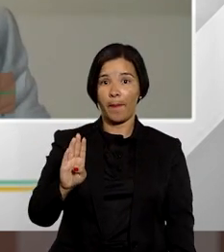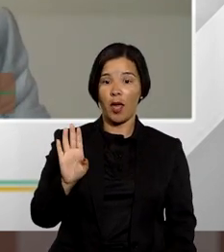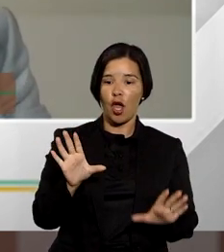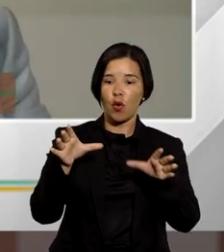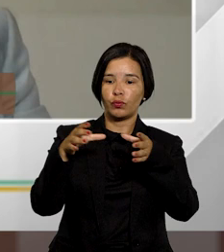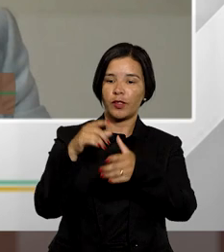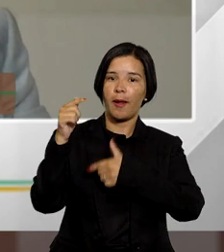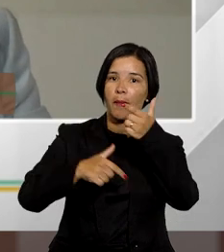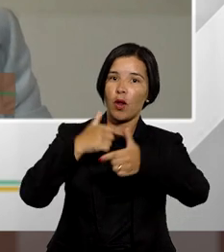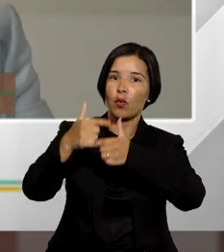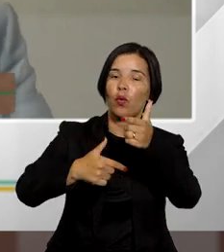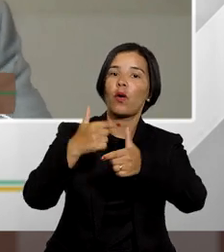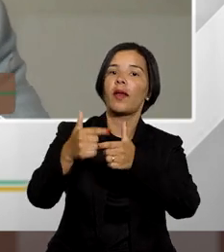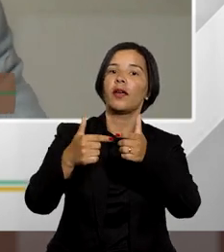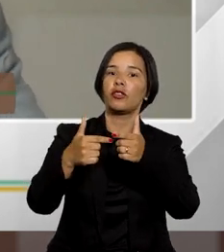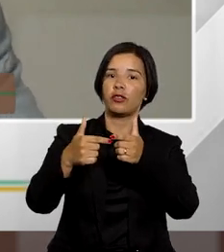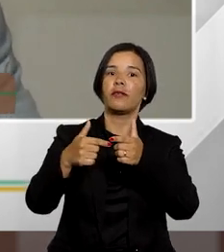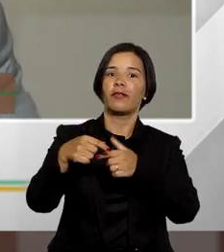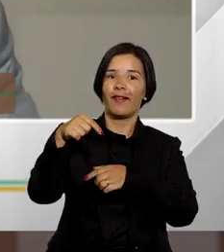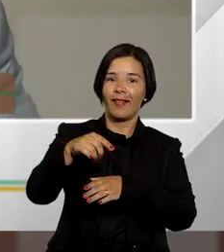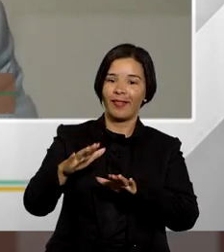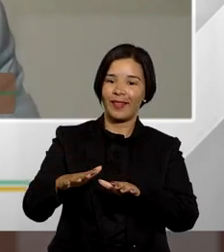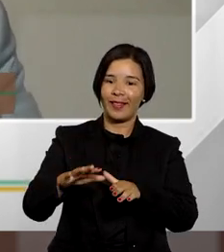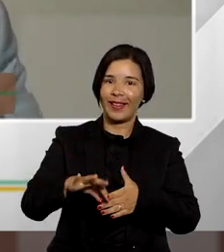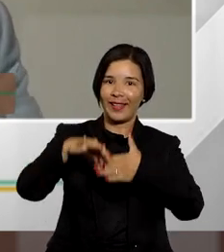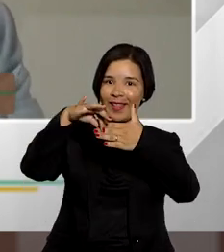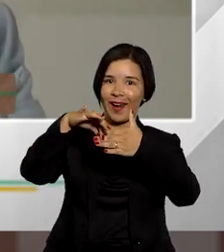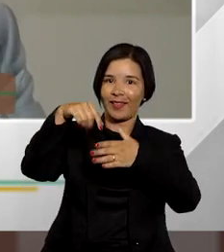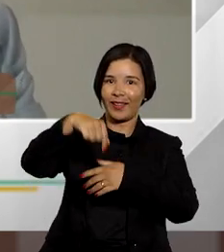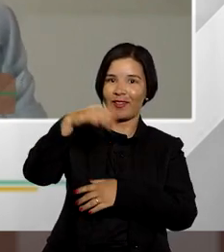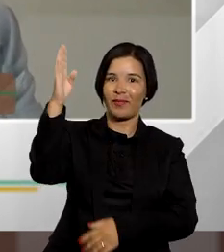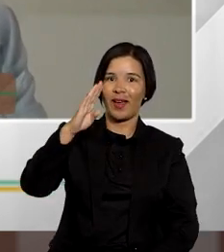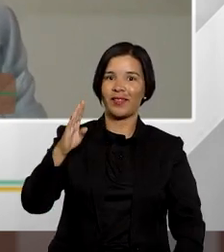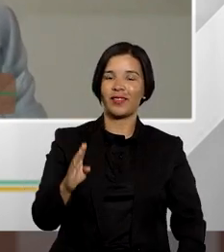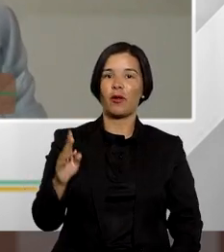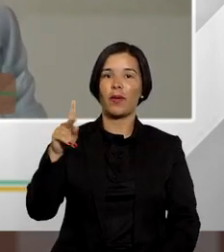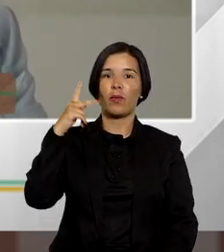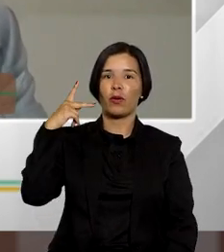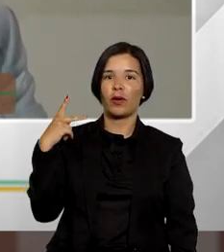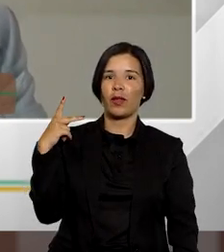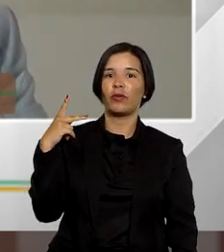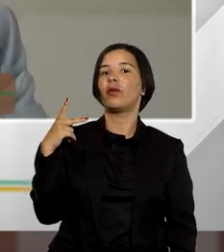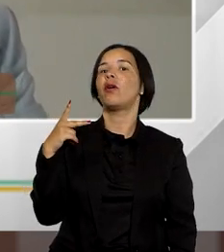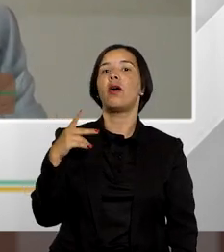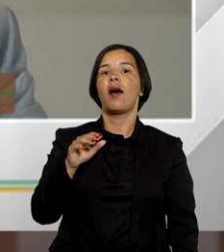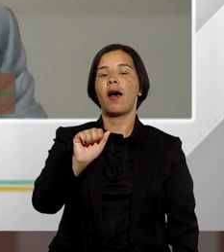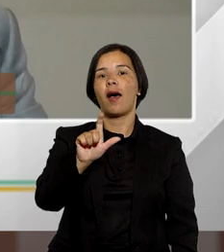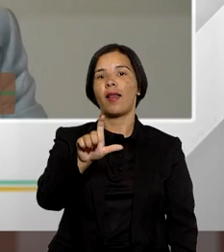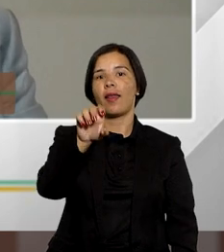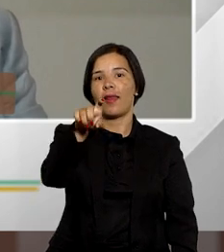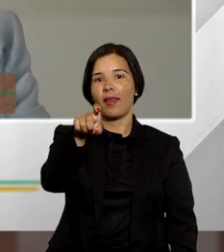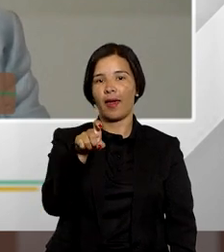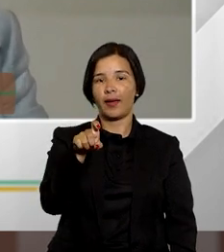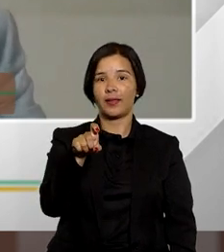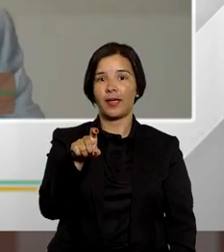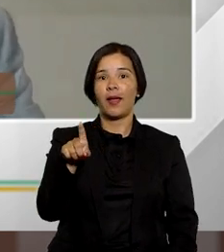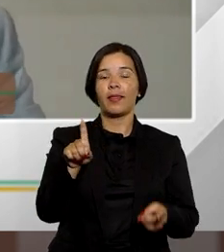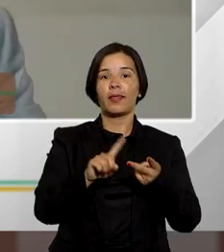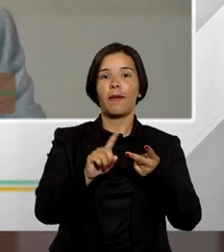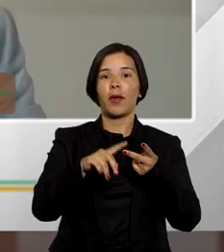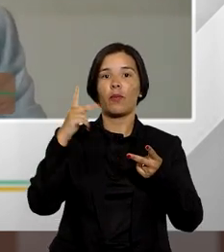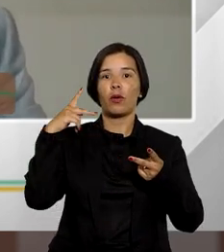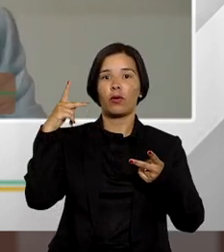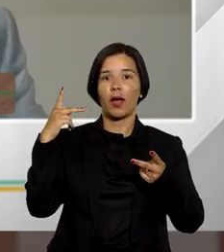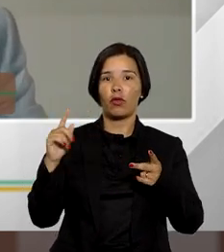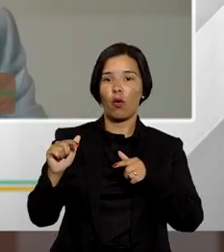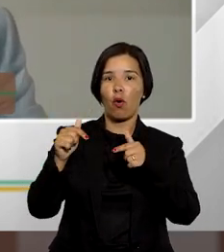coletivo liderado aqui no Brasil pelo Procurador Nacional de Defesa de Prerrogativos Alex Sarkis e pelo Procurador de